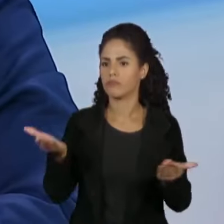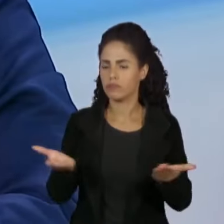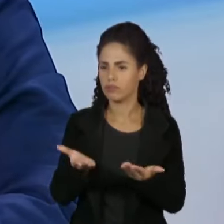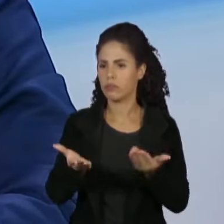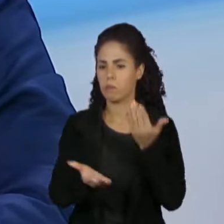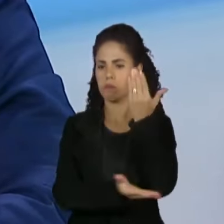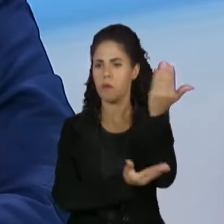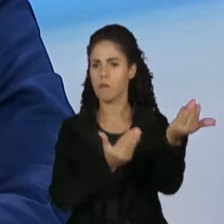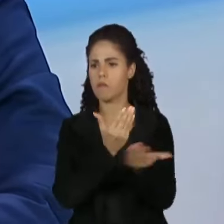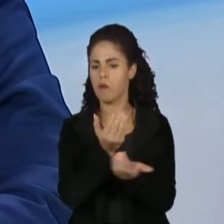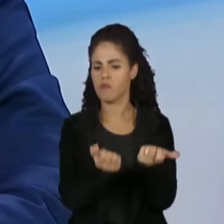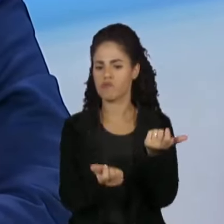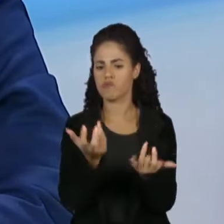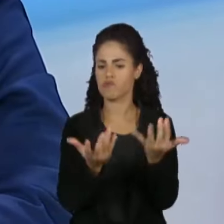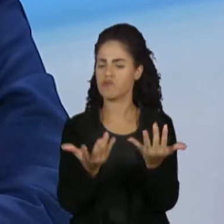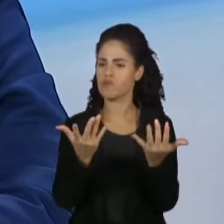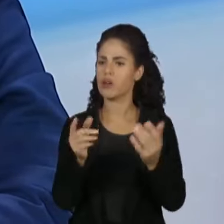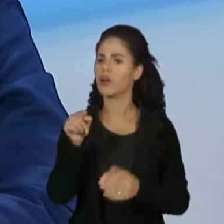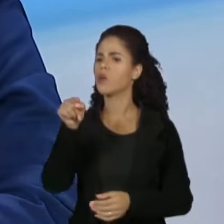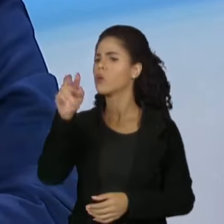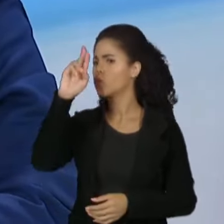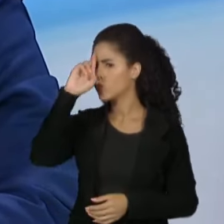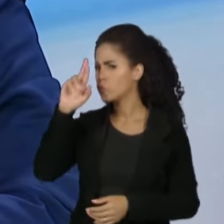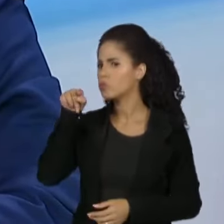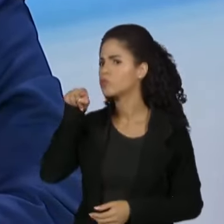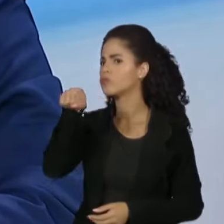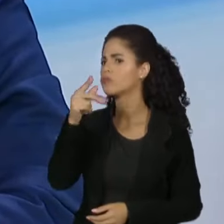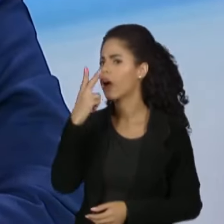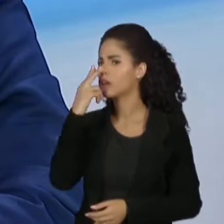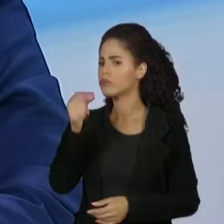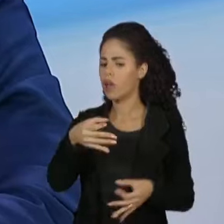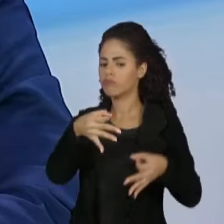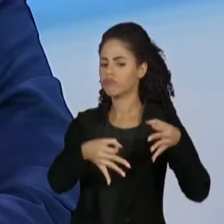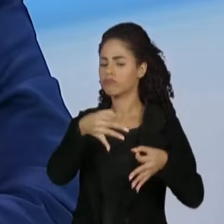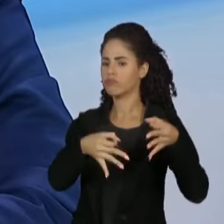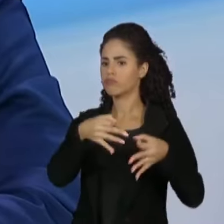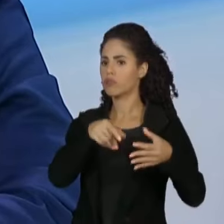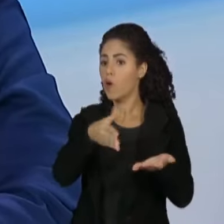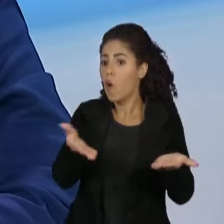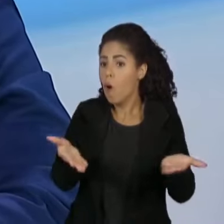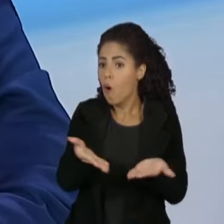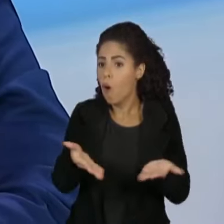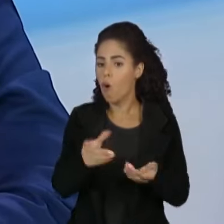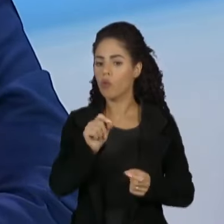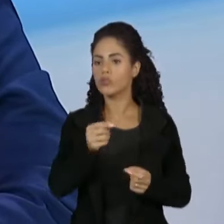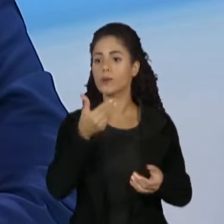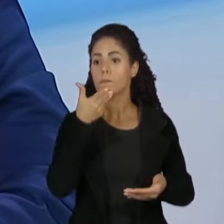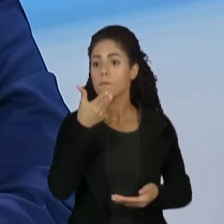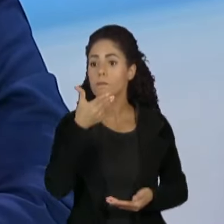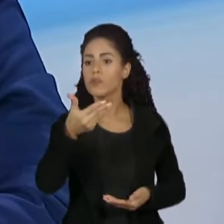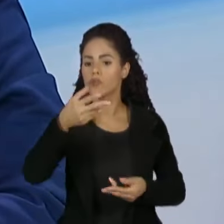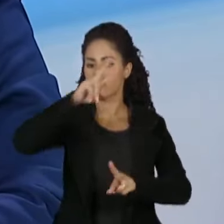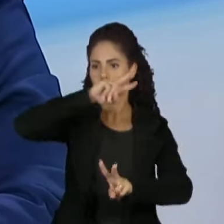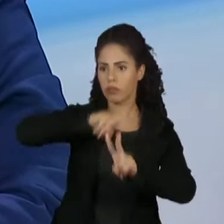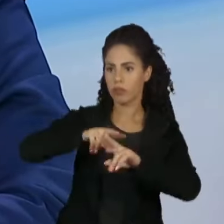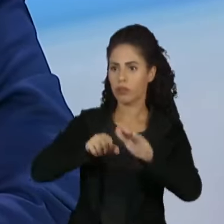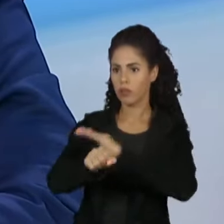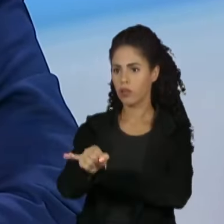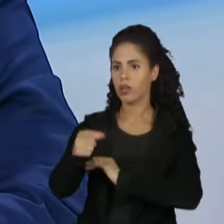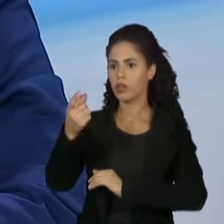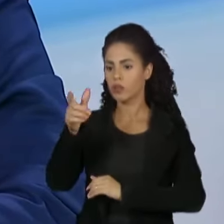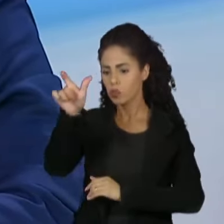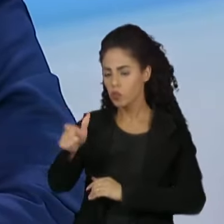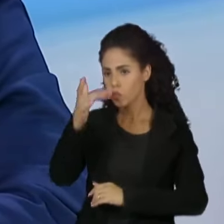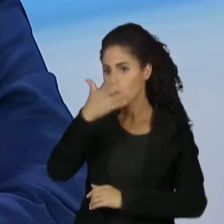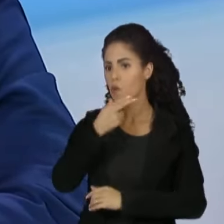desmates dessa proporção. Como que o senhor viu a decisão da Justiça que negou hoje o pedido de prisão preventiva do pecuarista,